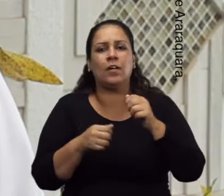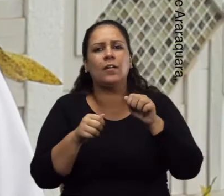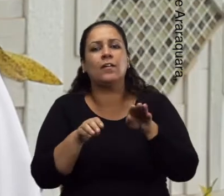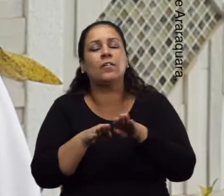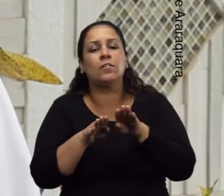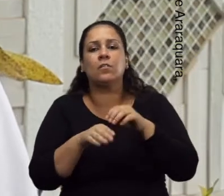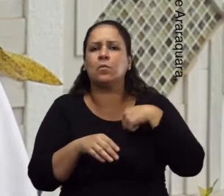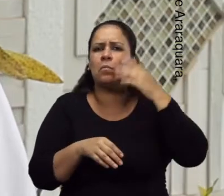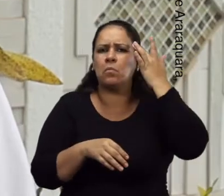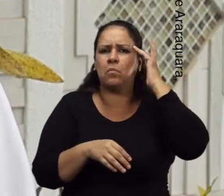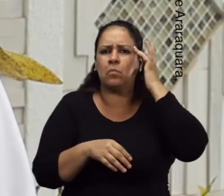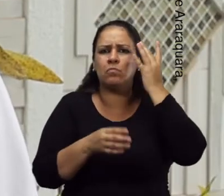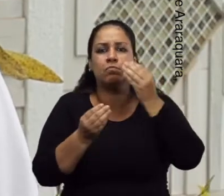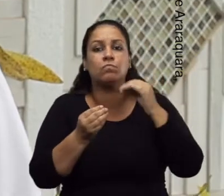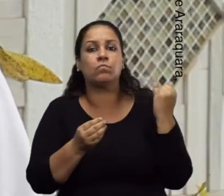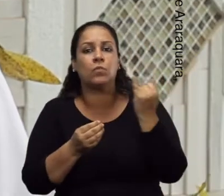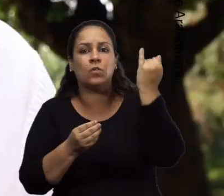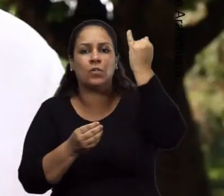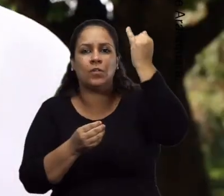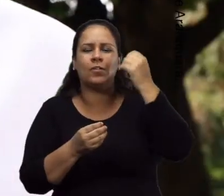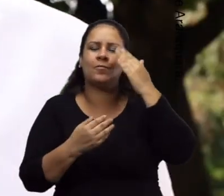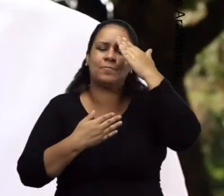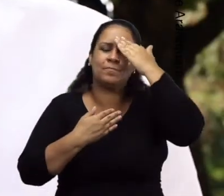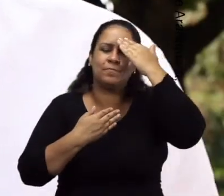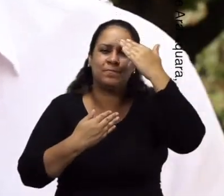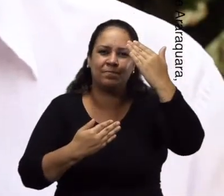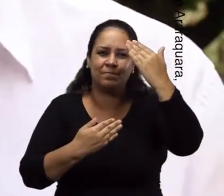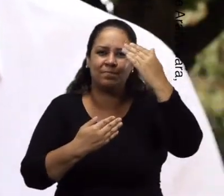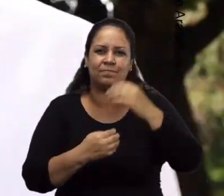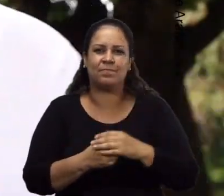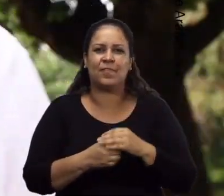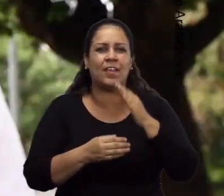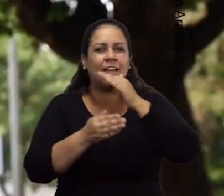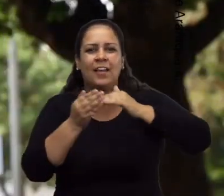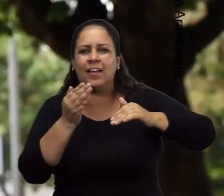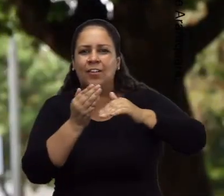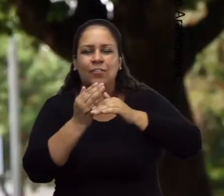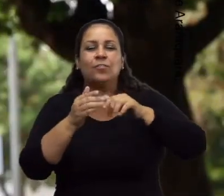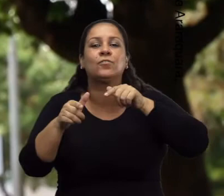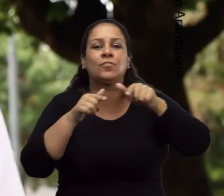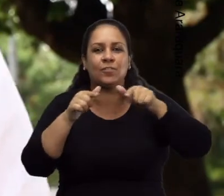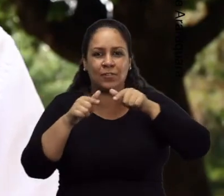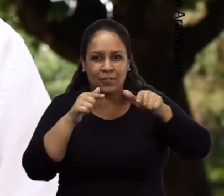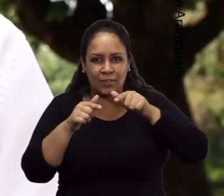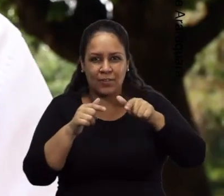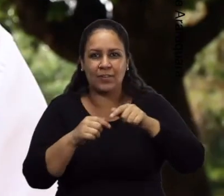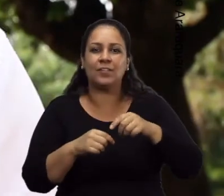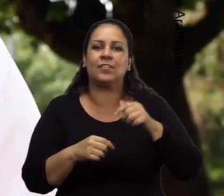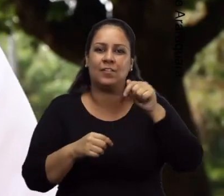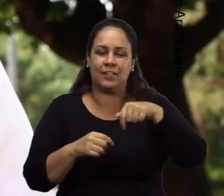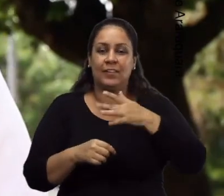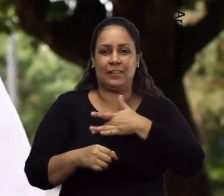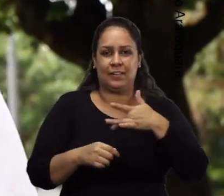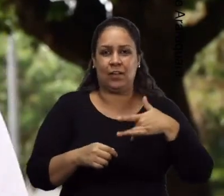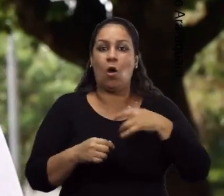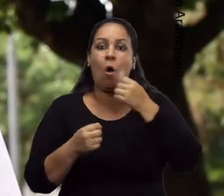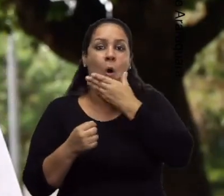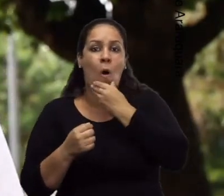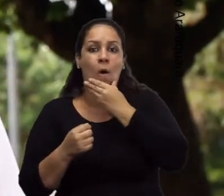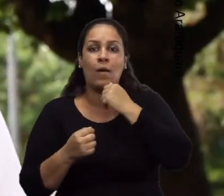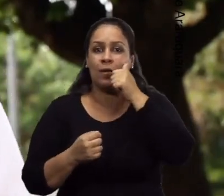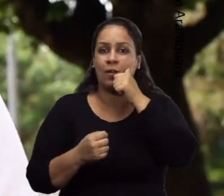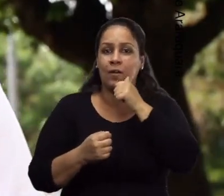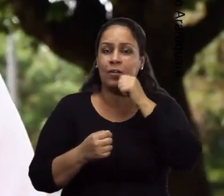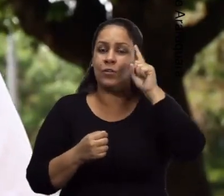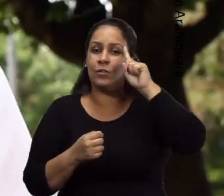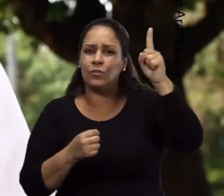E é isso que eu acho fundamental. Meu muito obrigado a todos os trabalhadores e trabalhadoras da saúde.